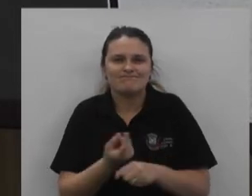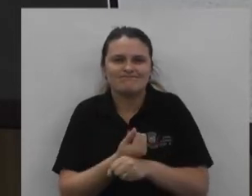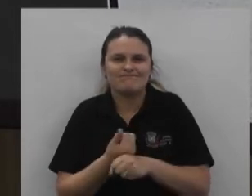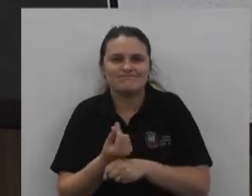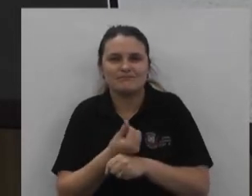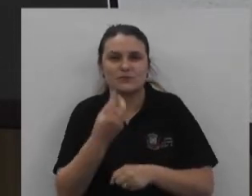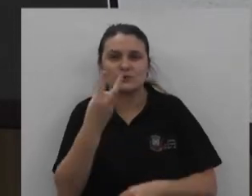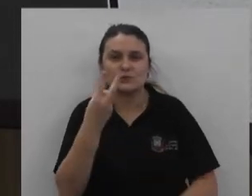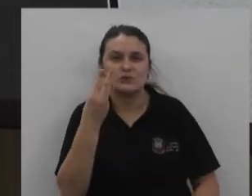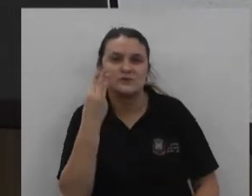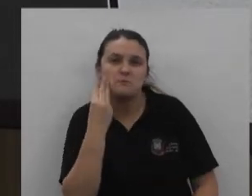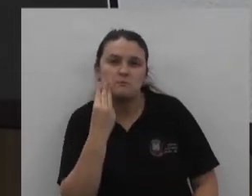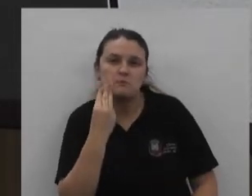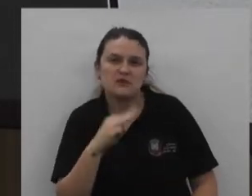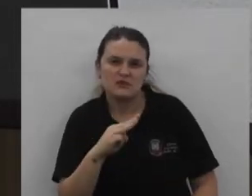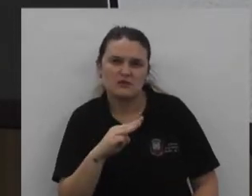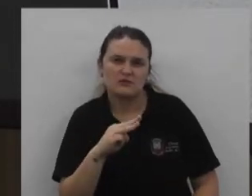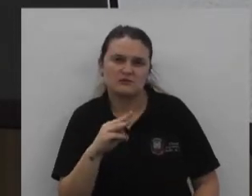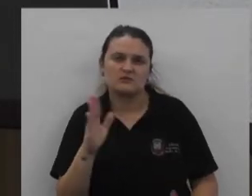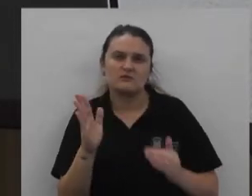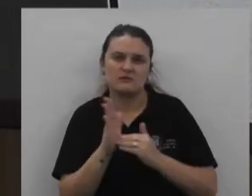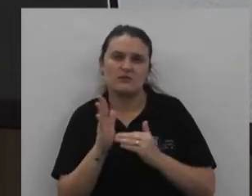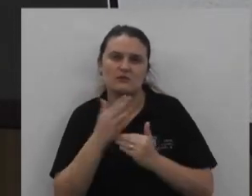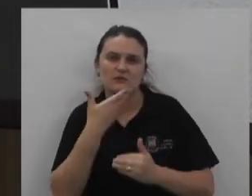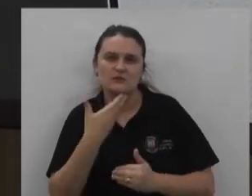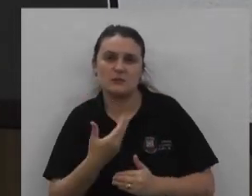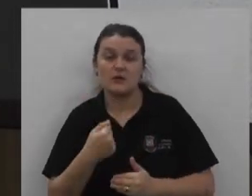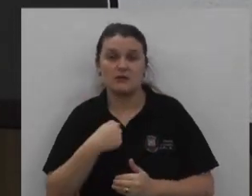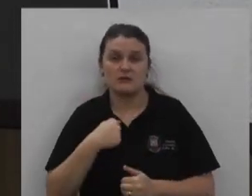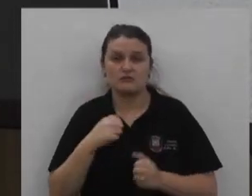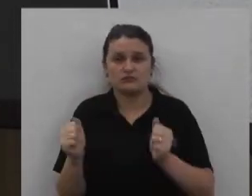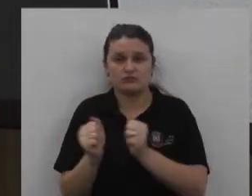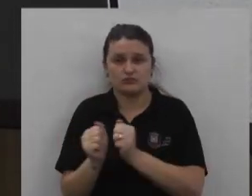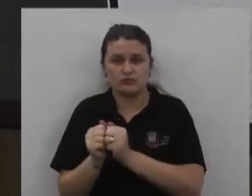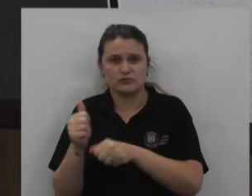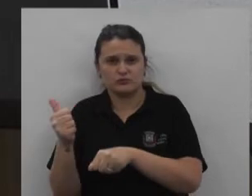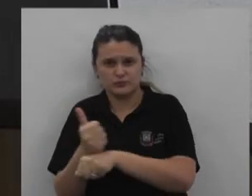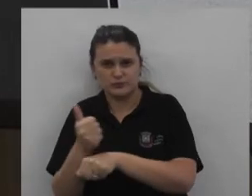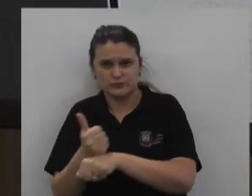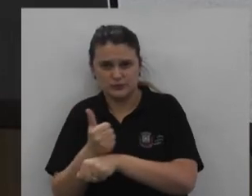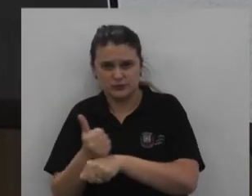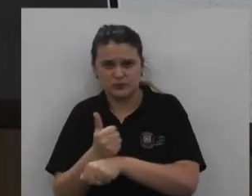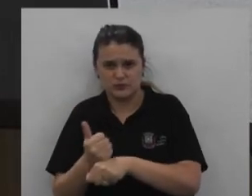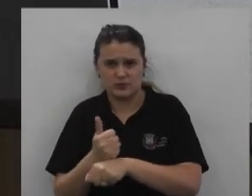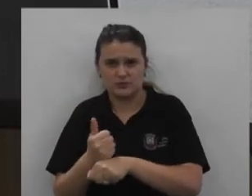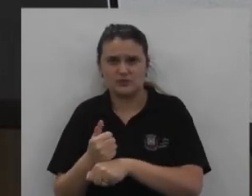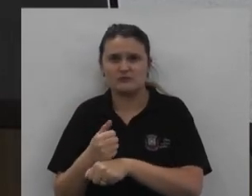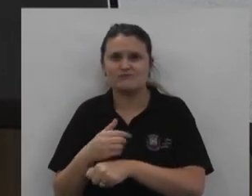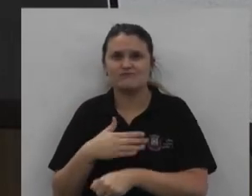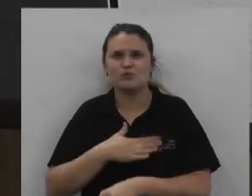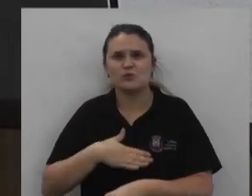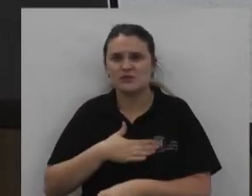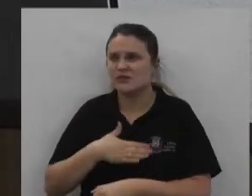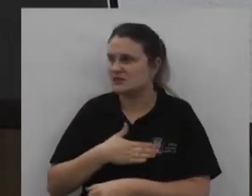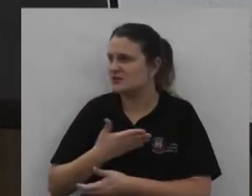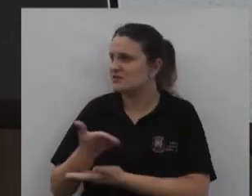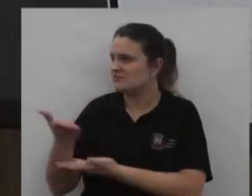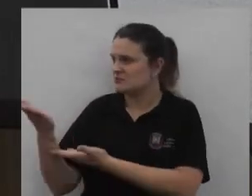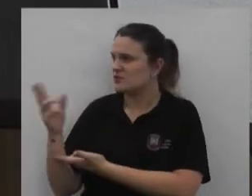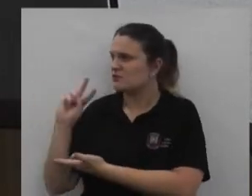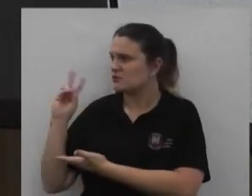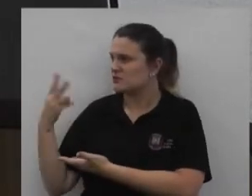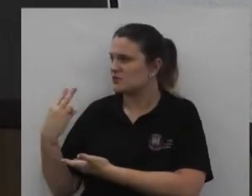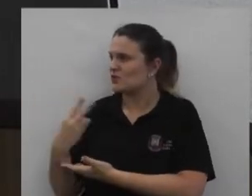E pouco Até o final Desse ano E eu Junto com esses profissionais Gostaríamos muito Que vocês Tivessem a